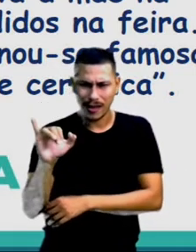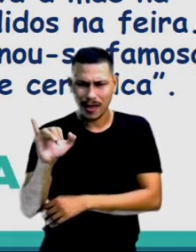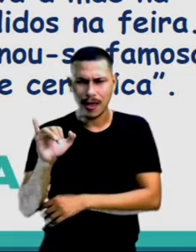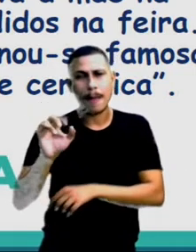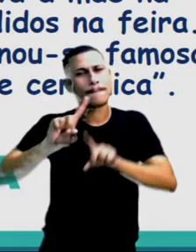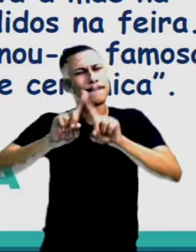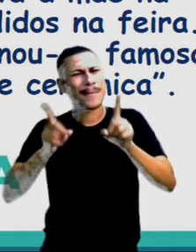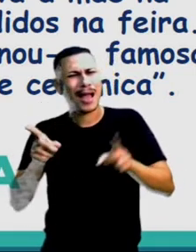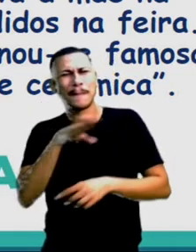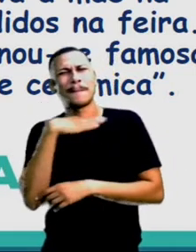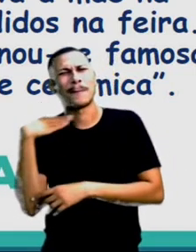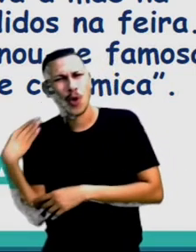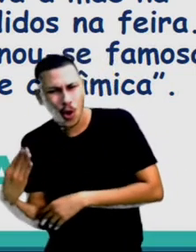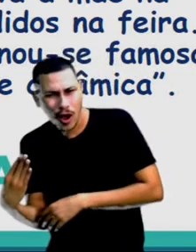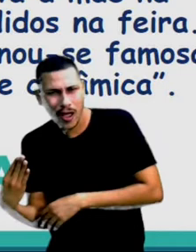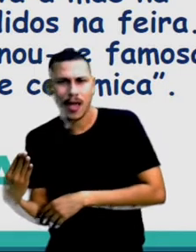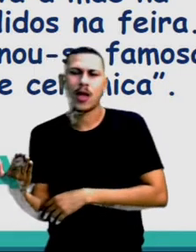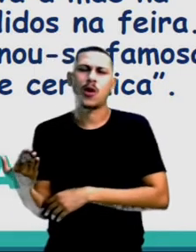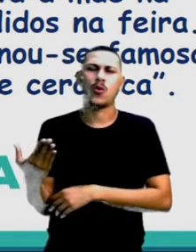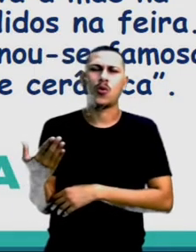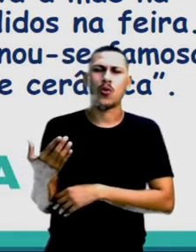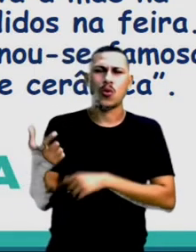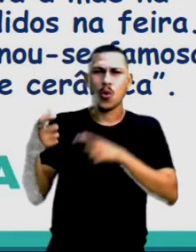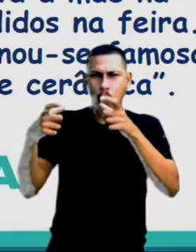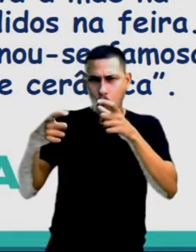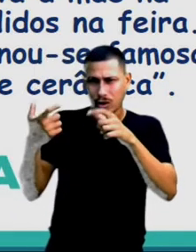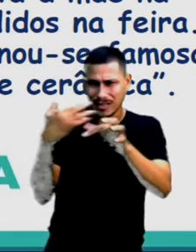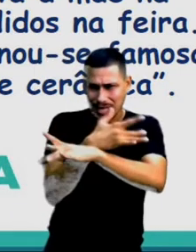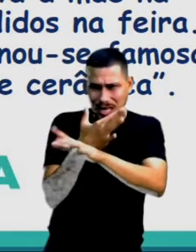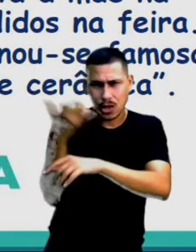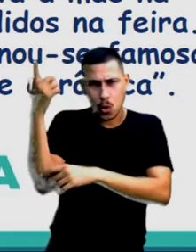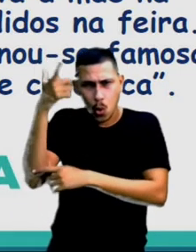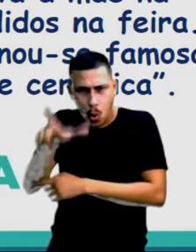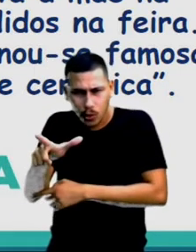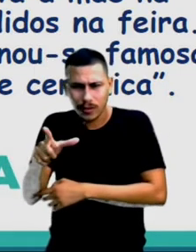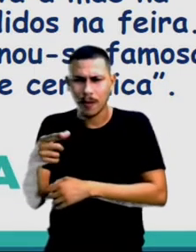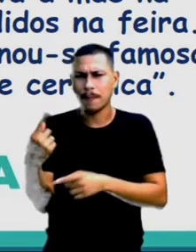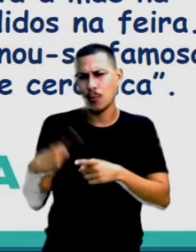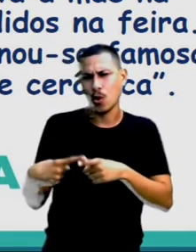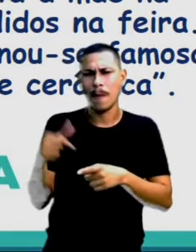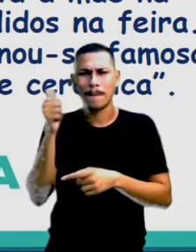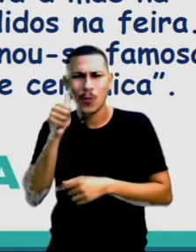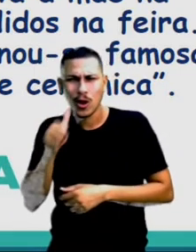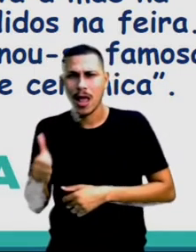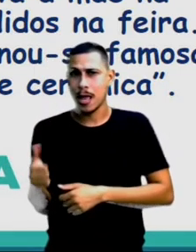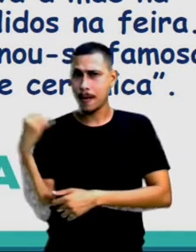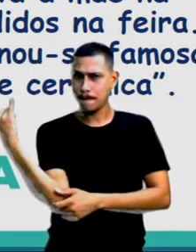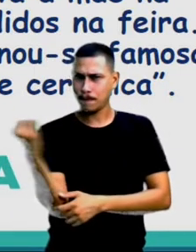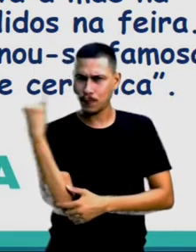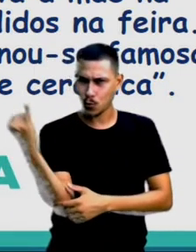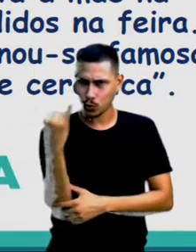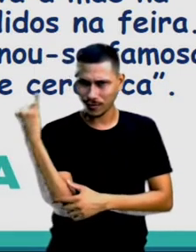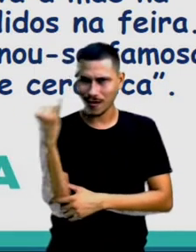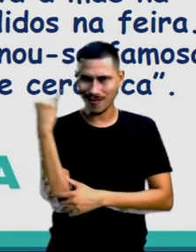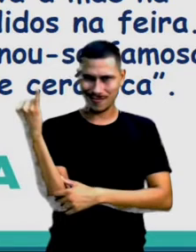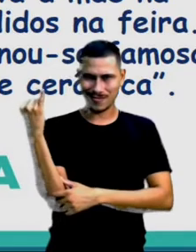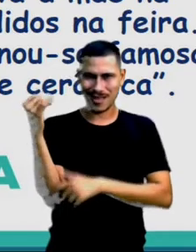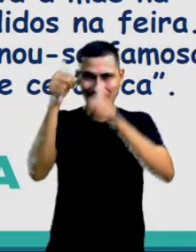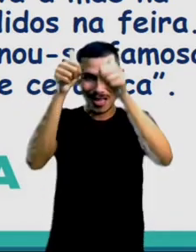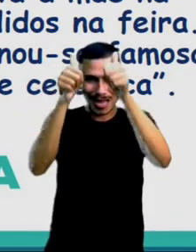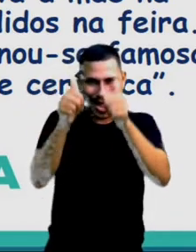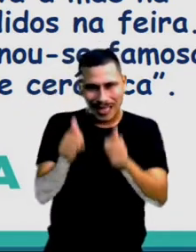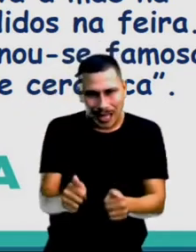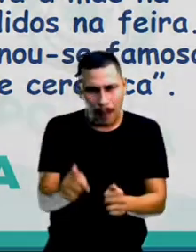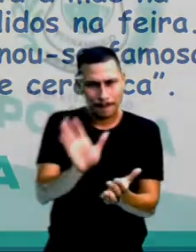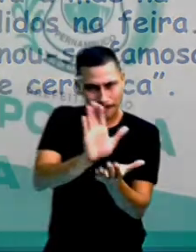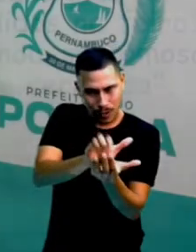Mais conhecida como Ana das Carrancas Foi uma importante Artesã E ceramista Pernambucana